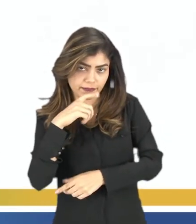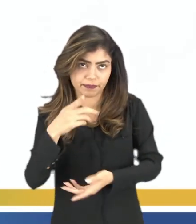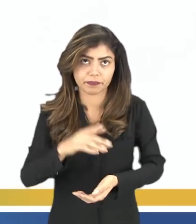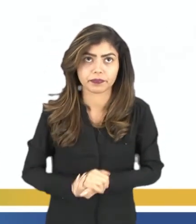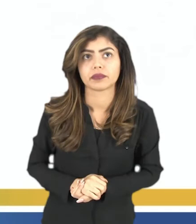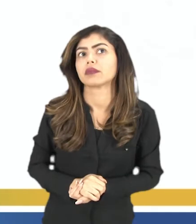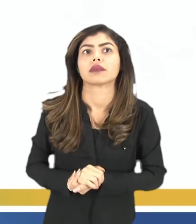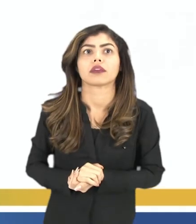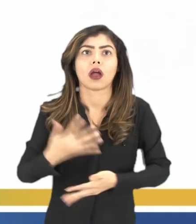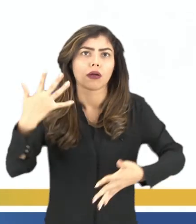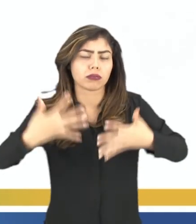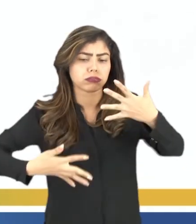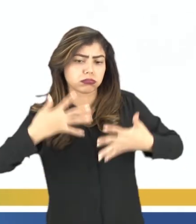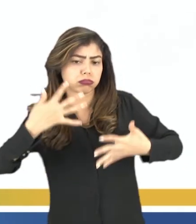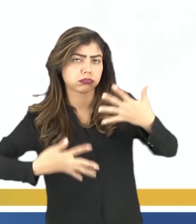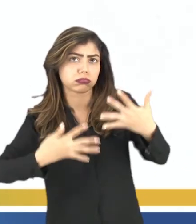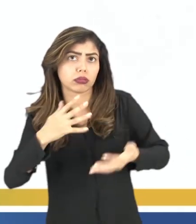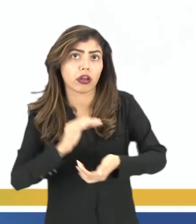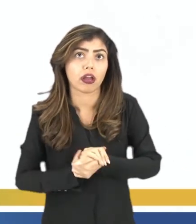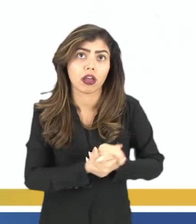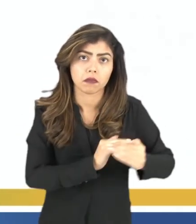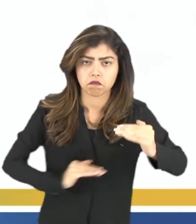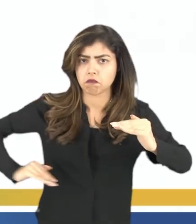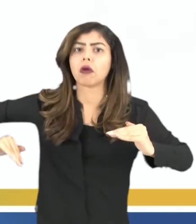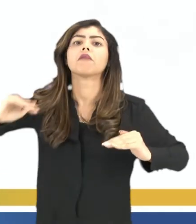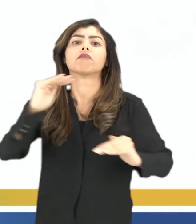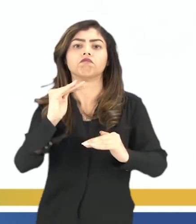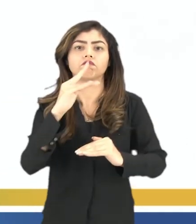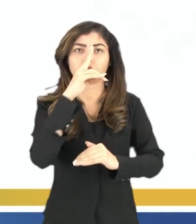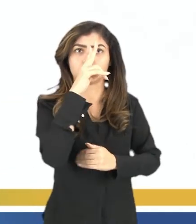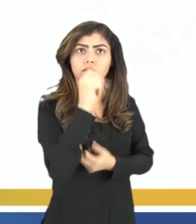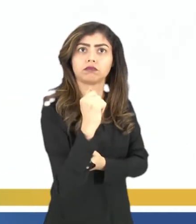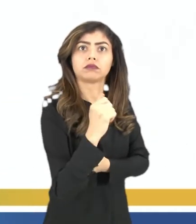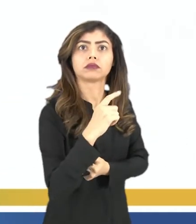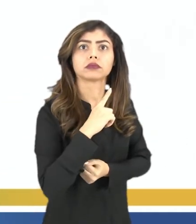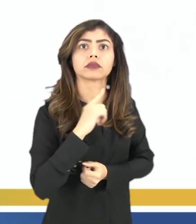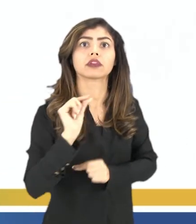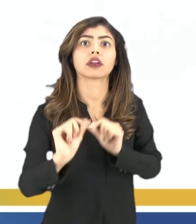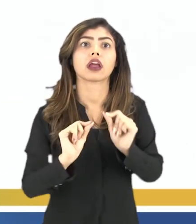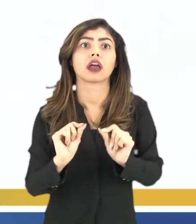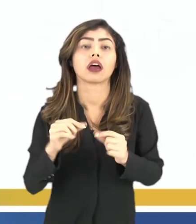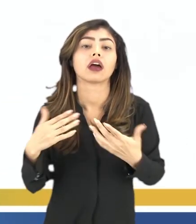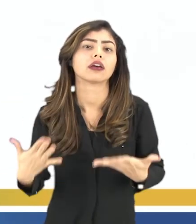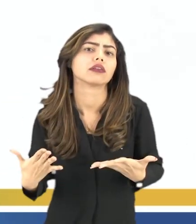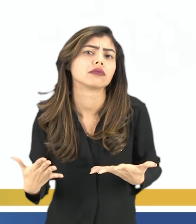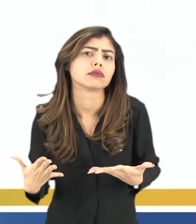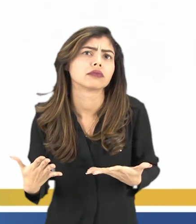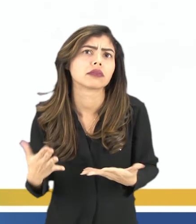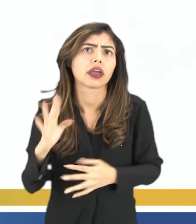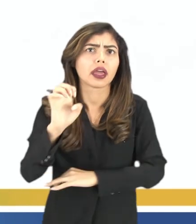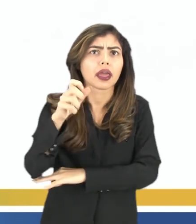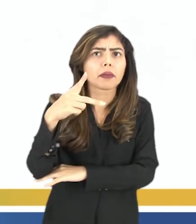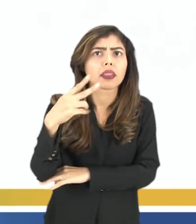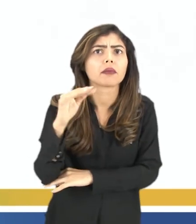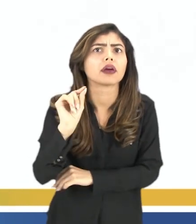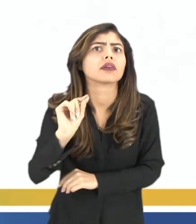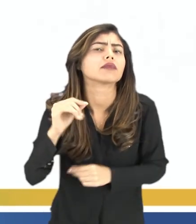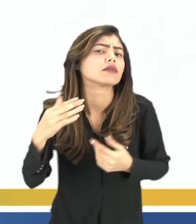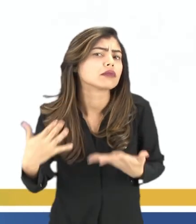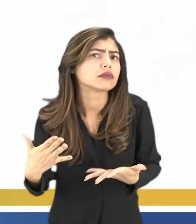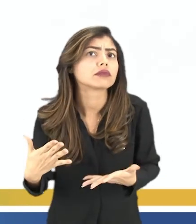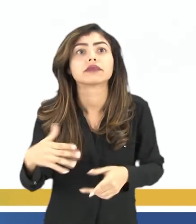O conflito entre as superpotências teve sua expressão emblemática no